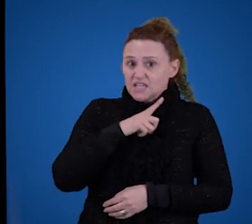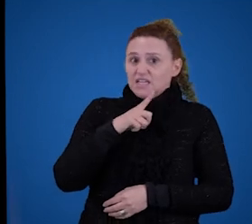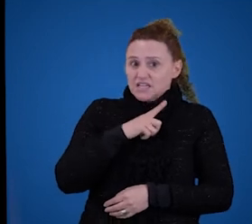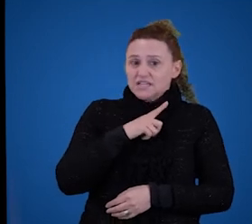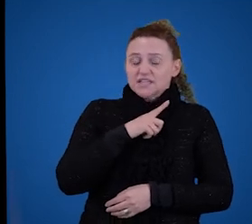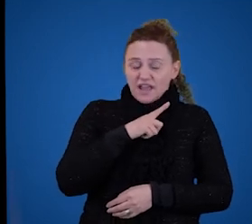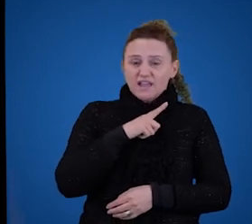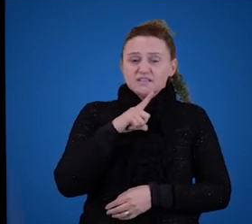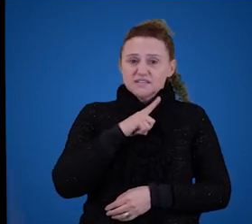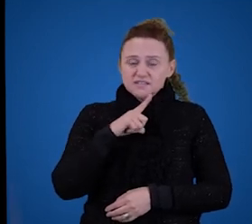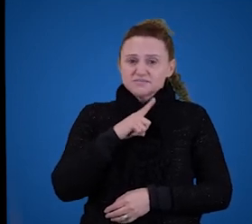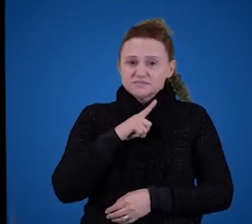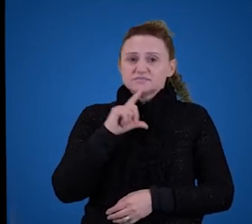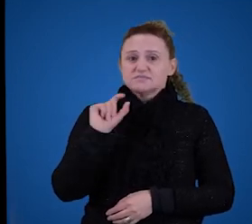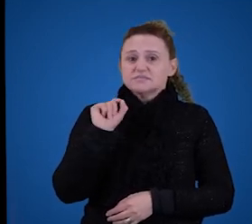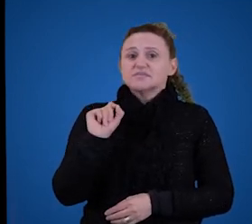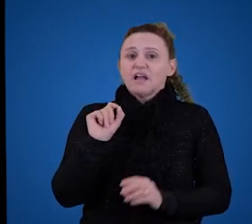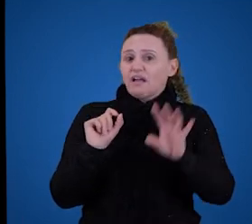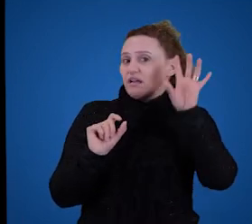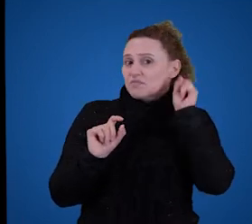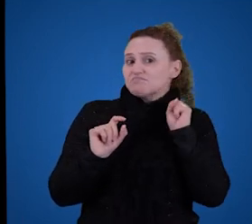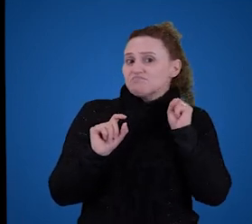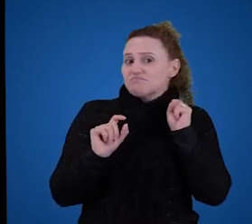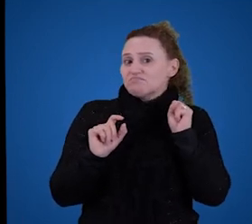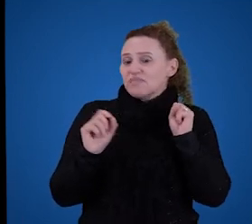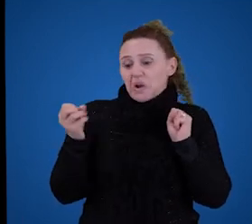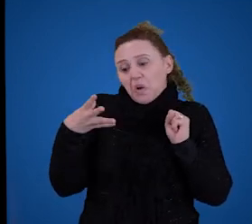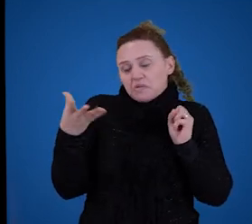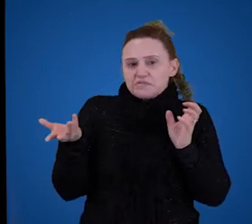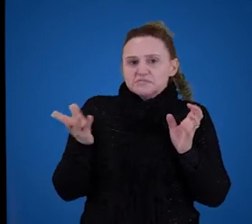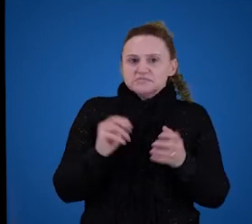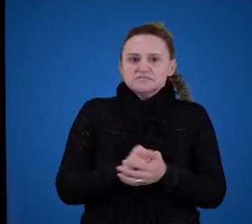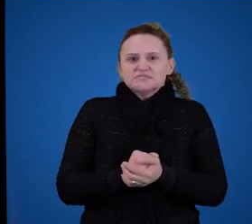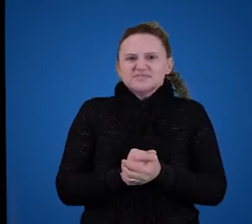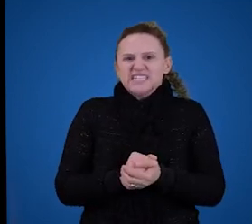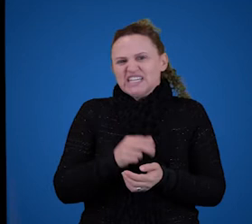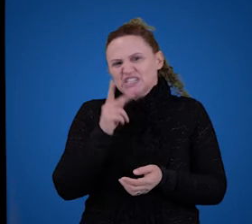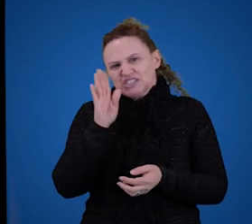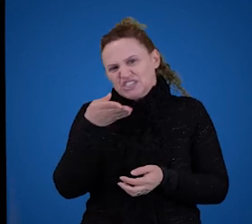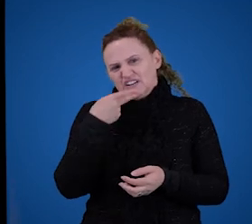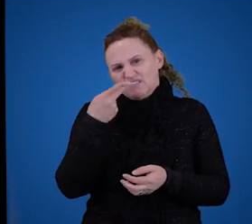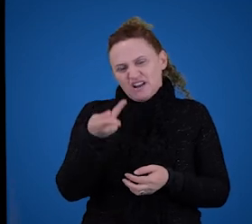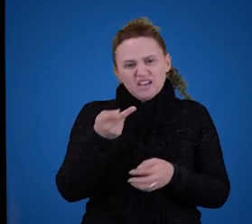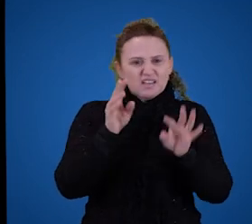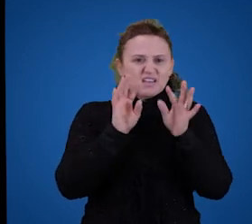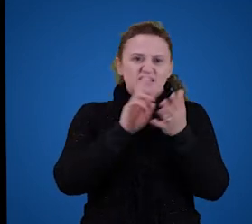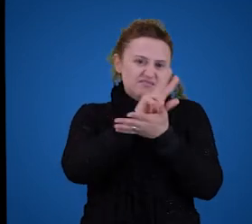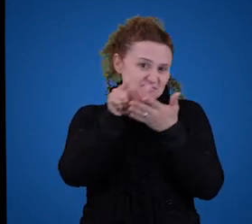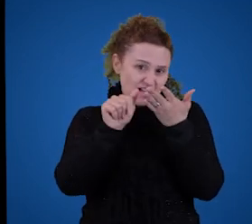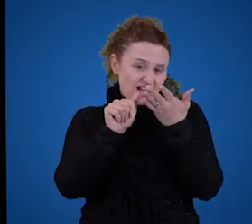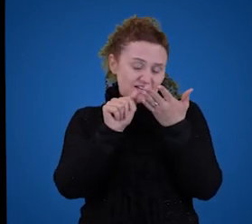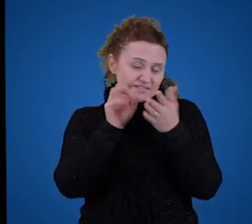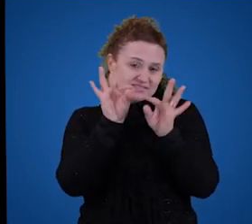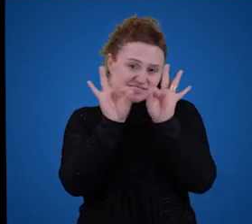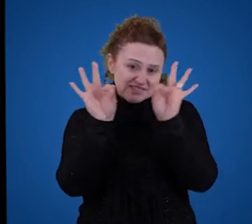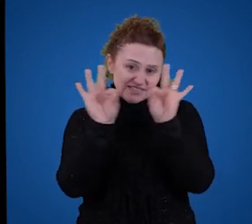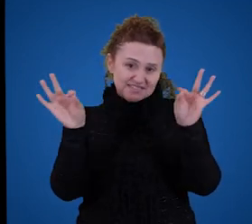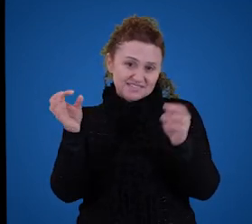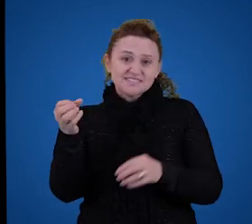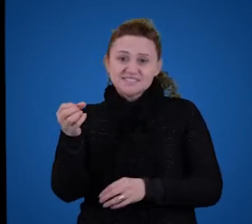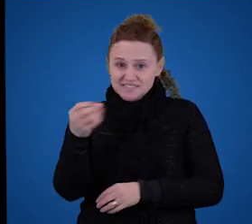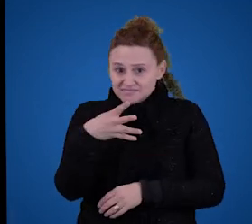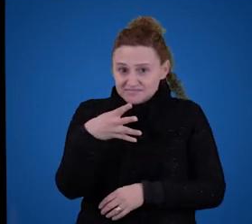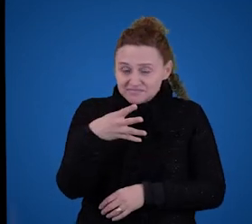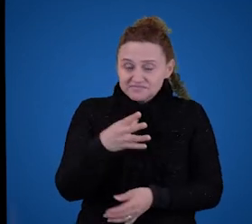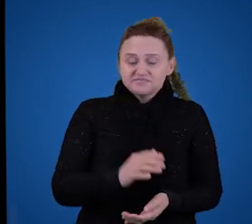ouvinte, ou seja, para quem ouve. Então, provavelmente, eu já disse várias frases novas para vocês, né? Na primeira aula e